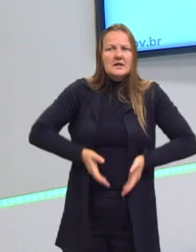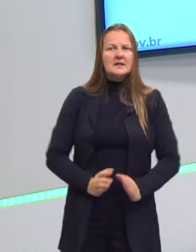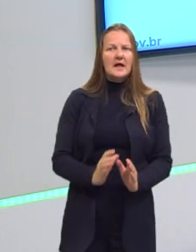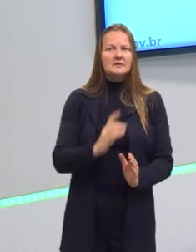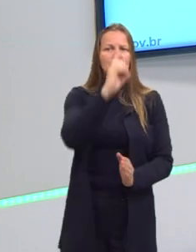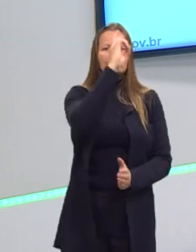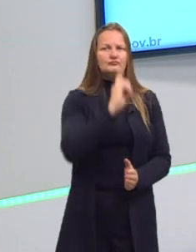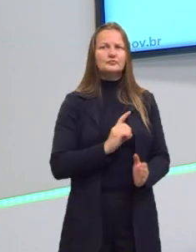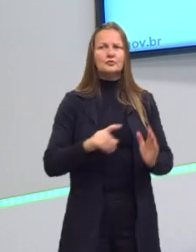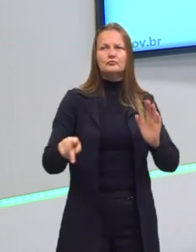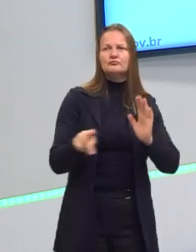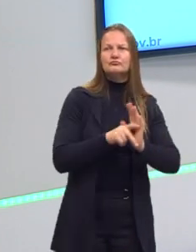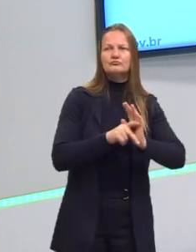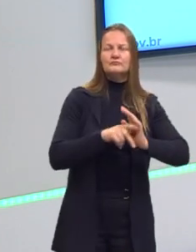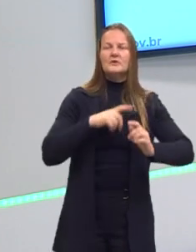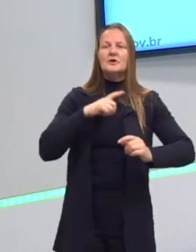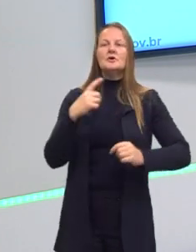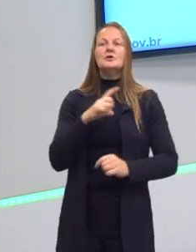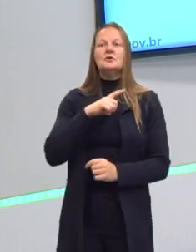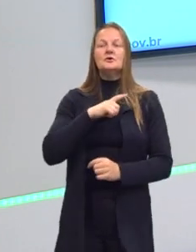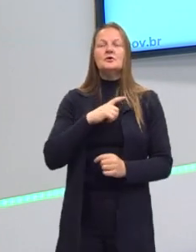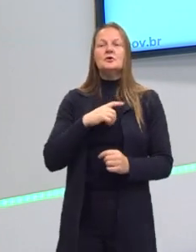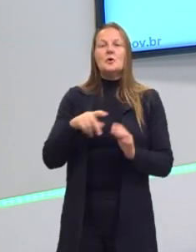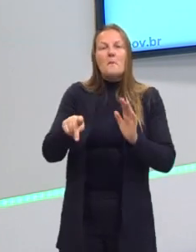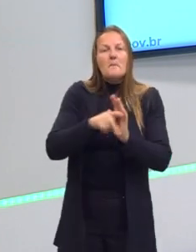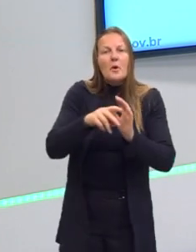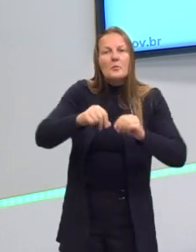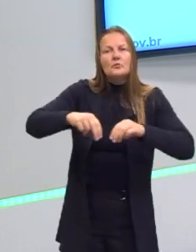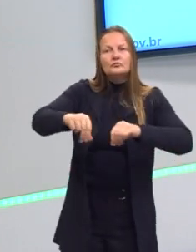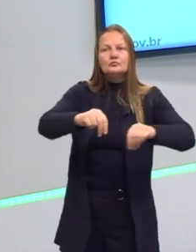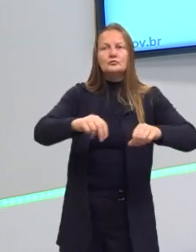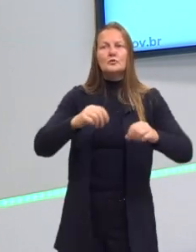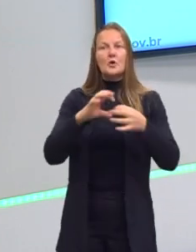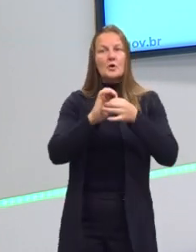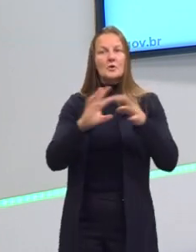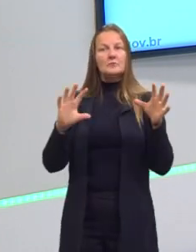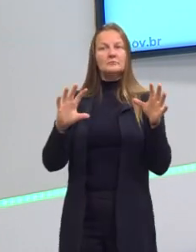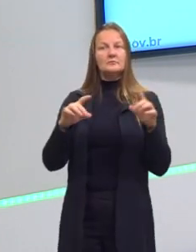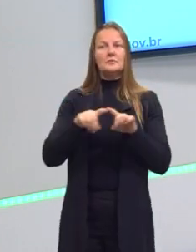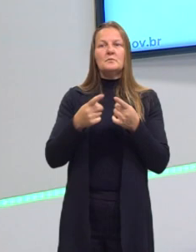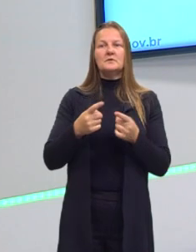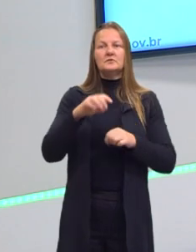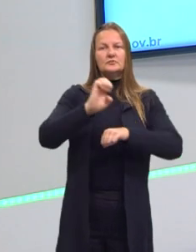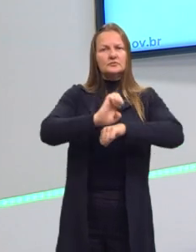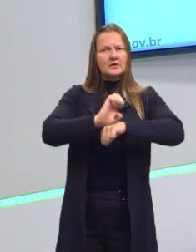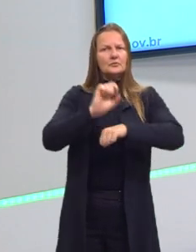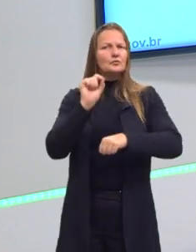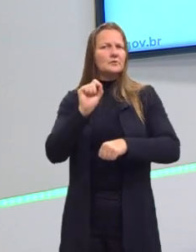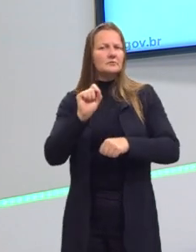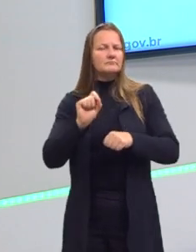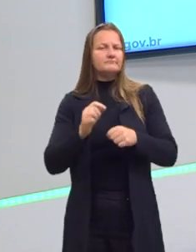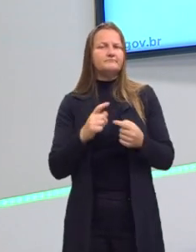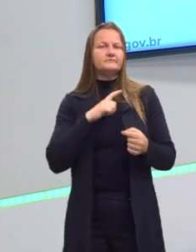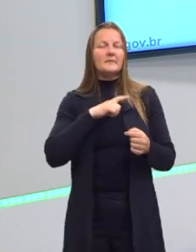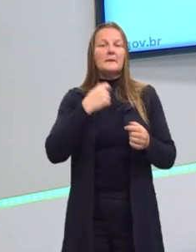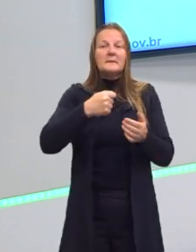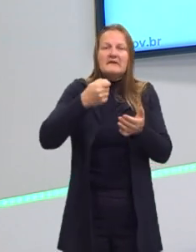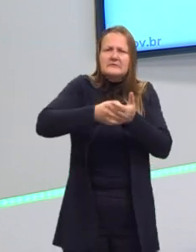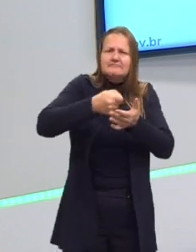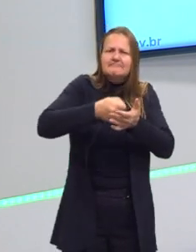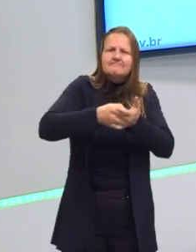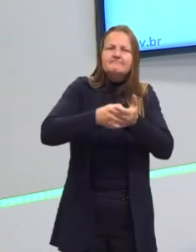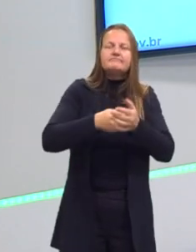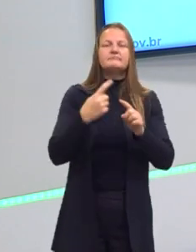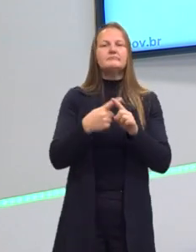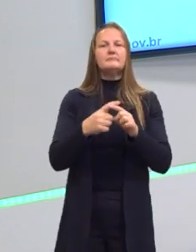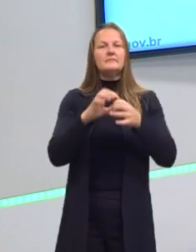direitos, entre eles o direito à propriedade e o direito à liberdade. E o Estado apenas deveria existir, o Estado,